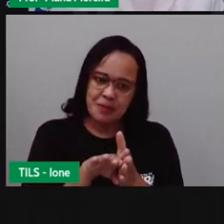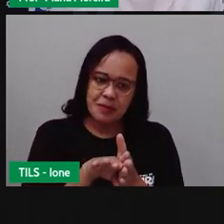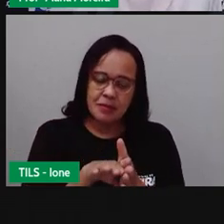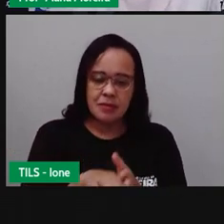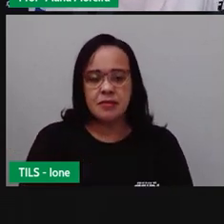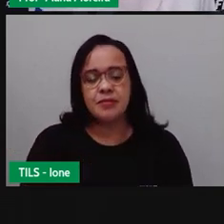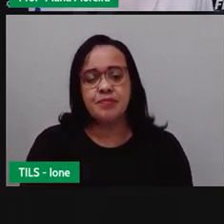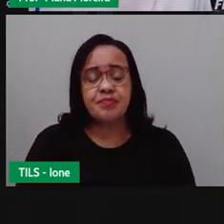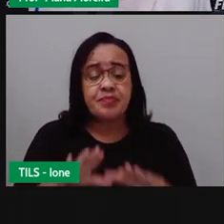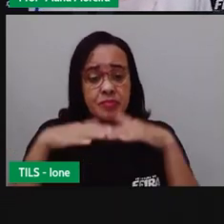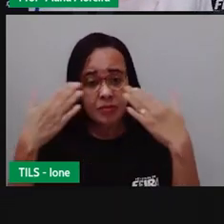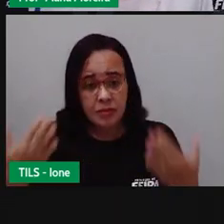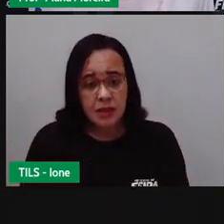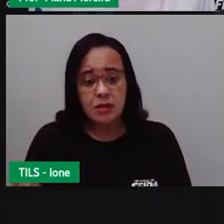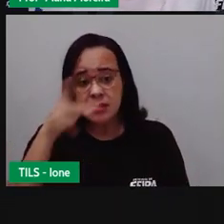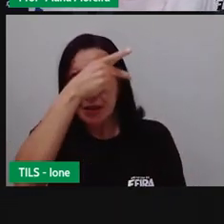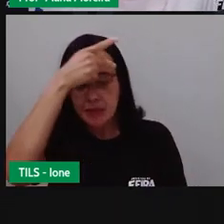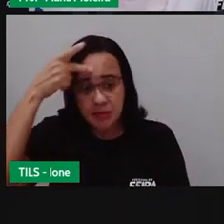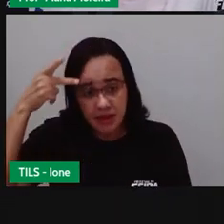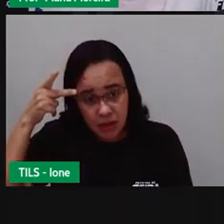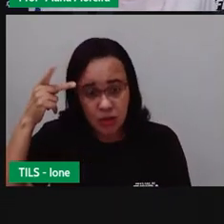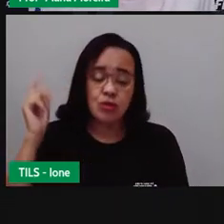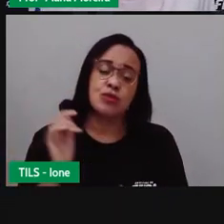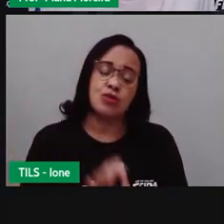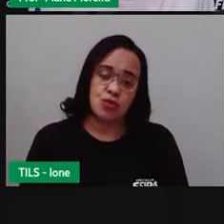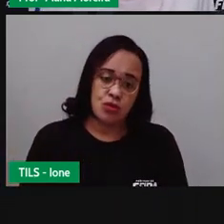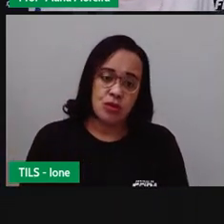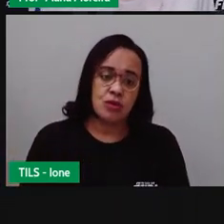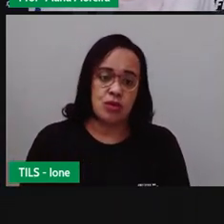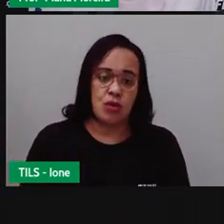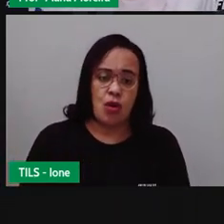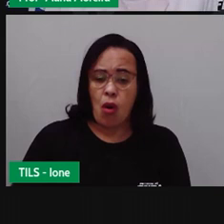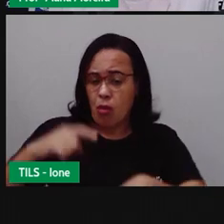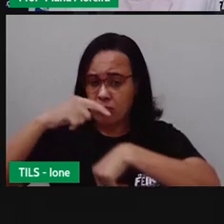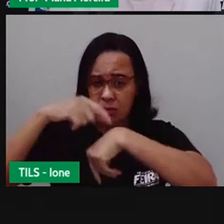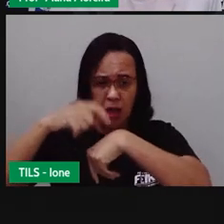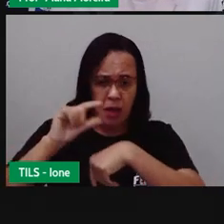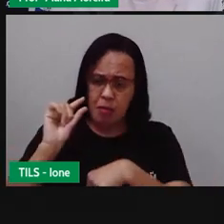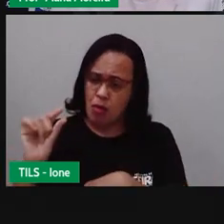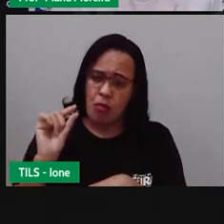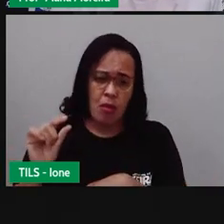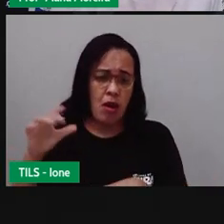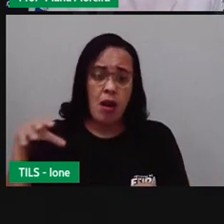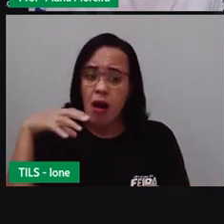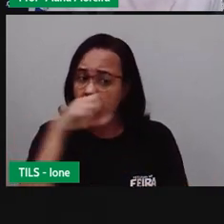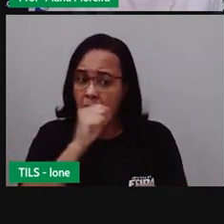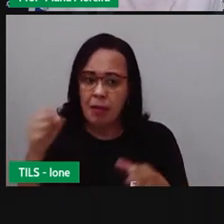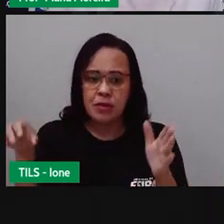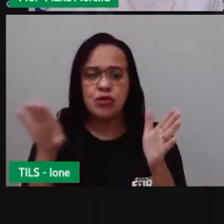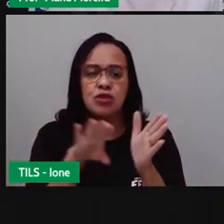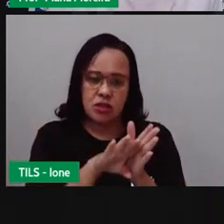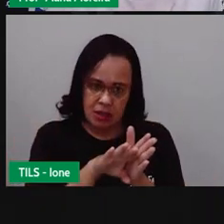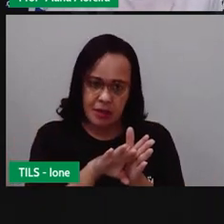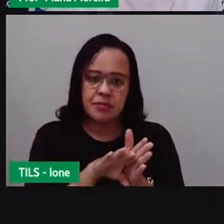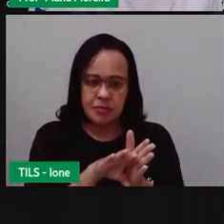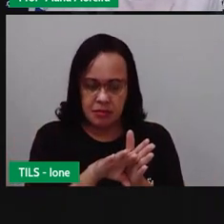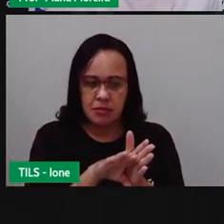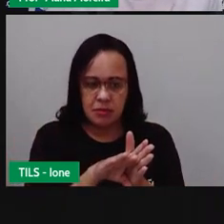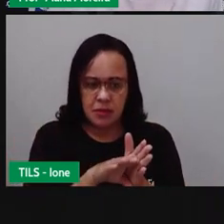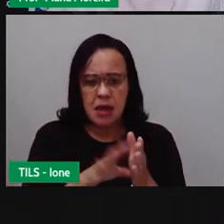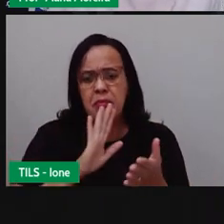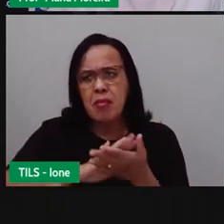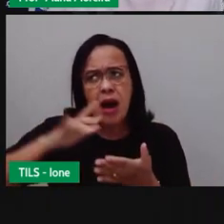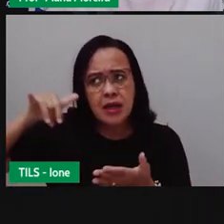as pessoas gastam um pouco, gastam um tempo menor para chegar ao destino, né? E quais são esses transportes